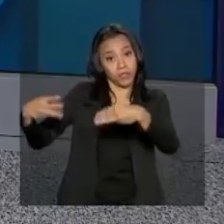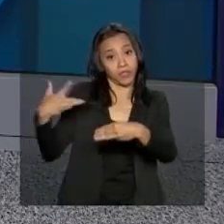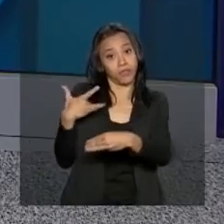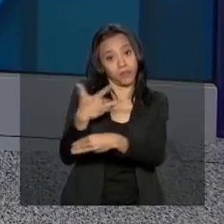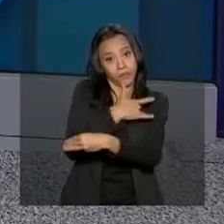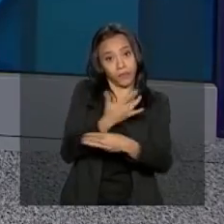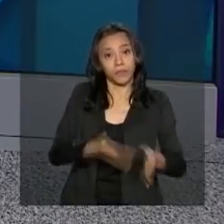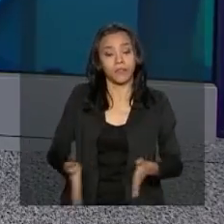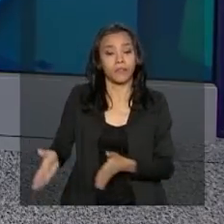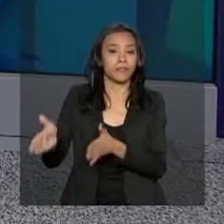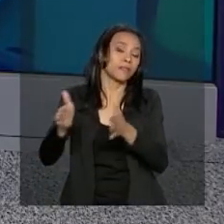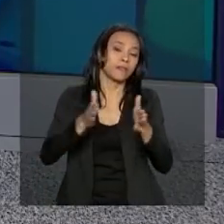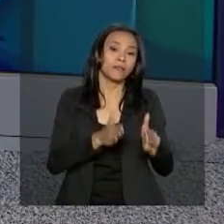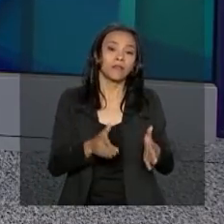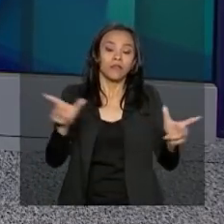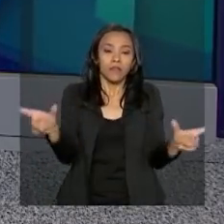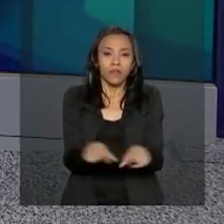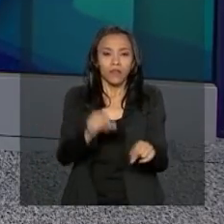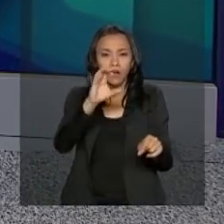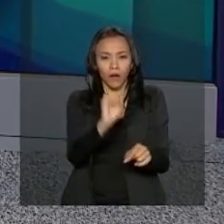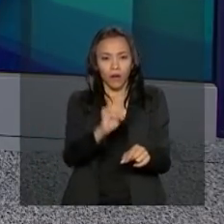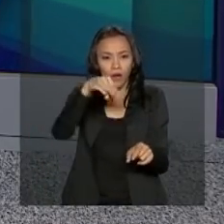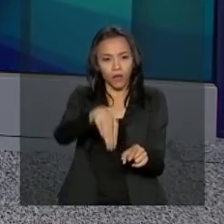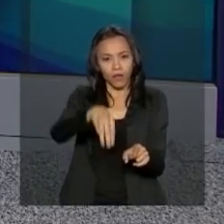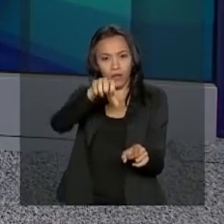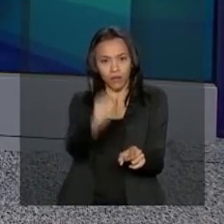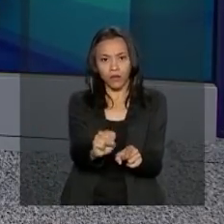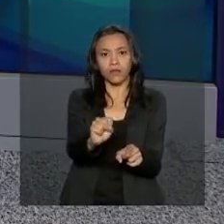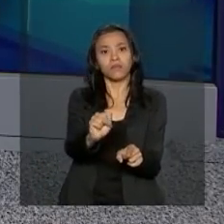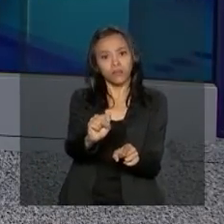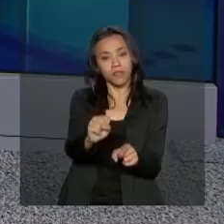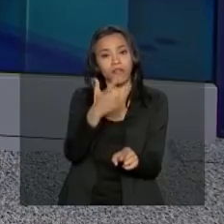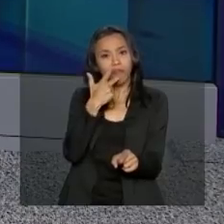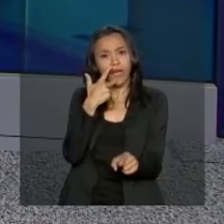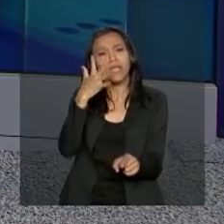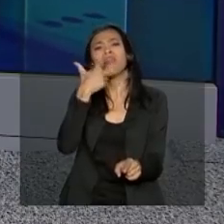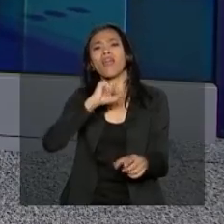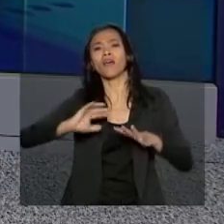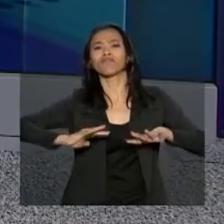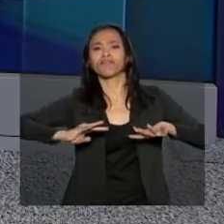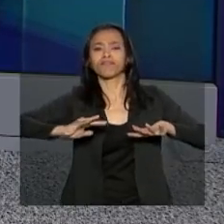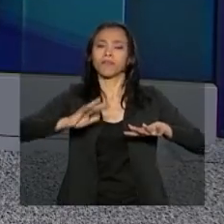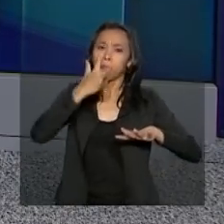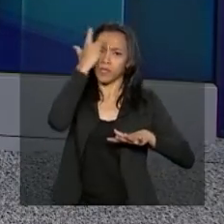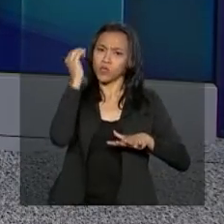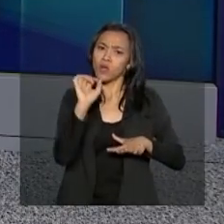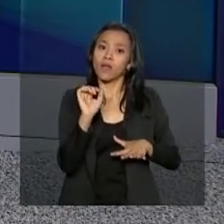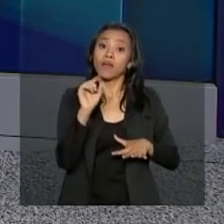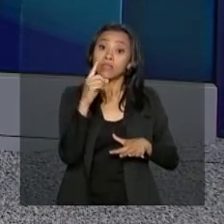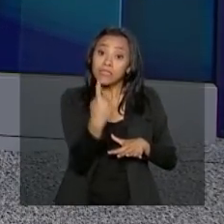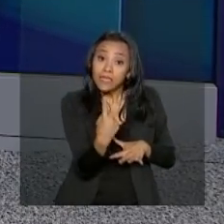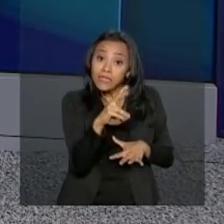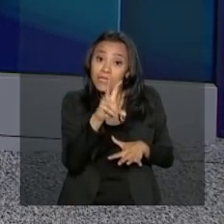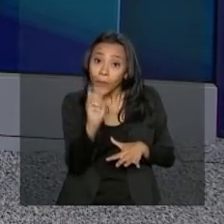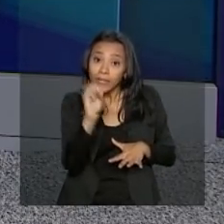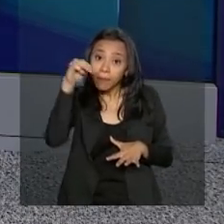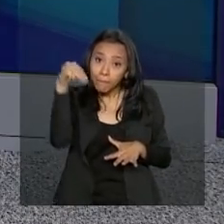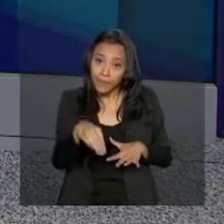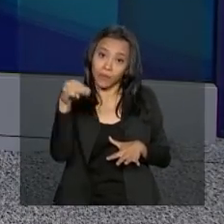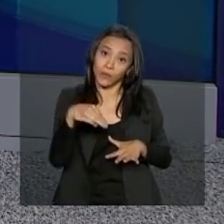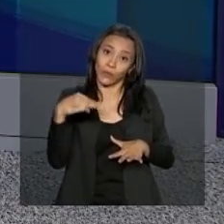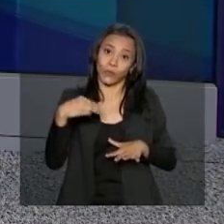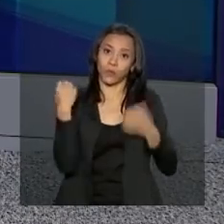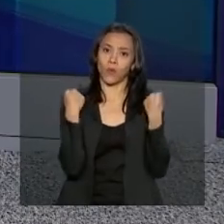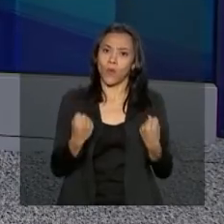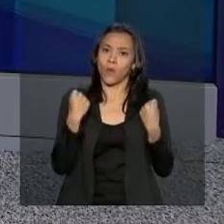E a Organização Mundial da Saúde considera ativa a pessoa que realiza pelo menos 150 minutos de atividade